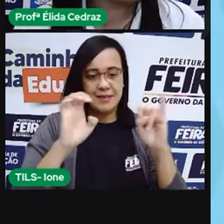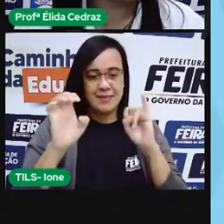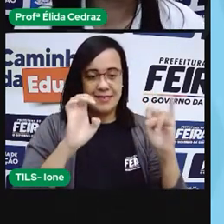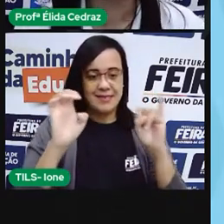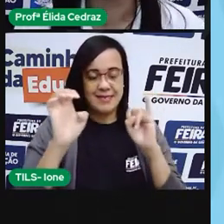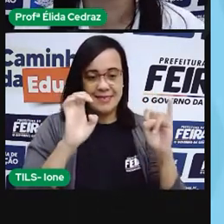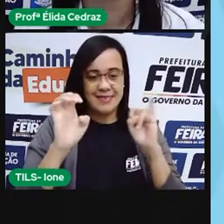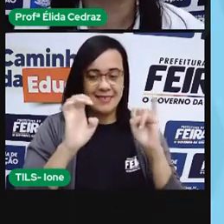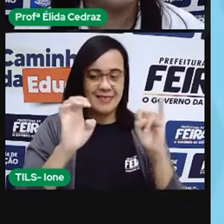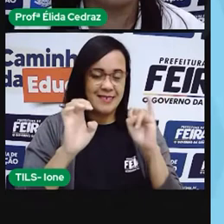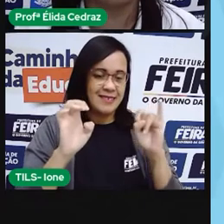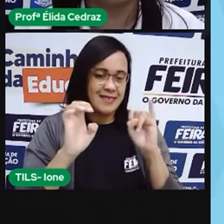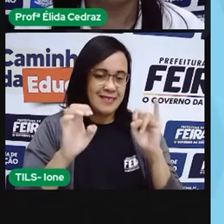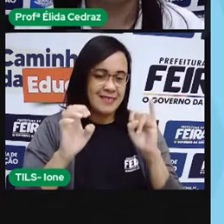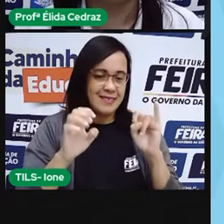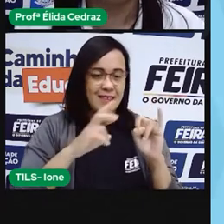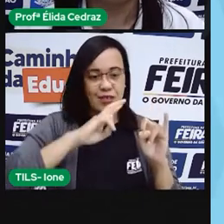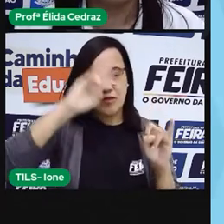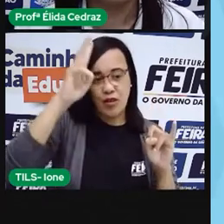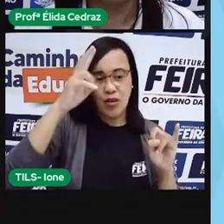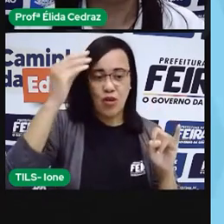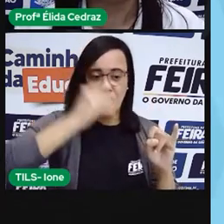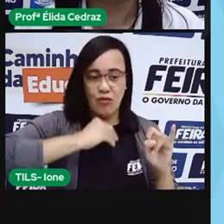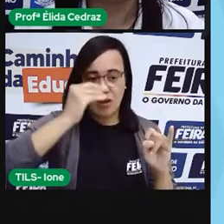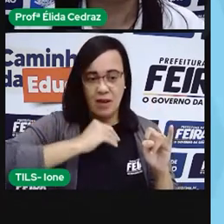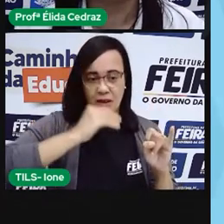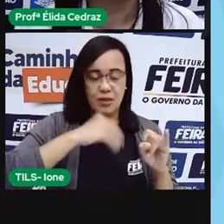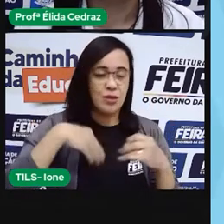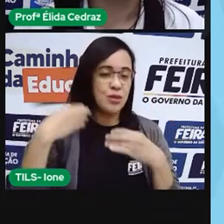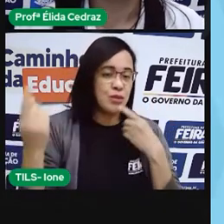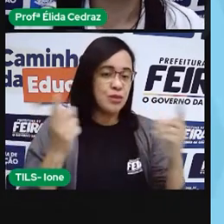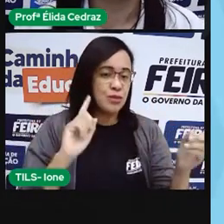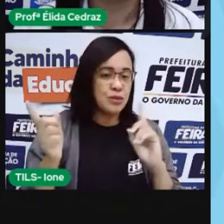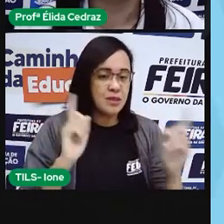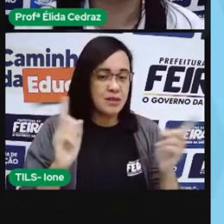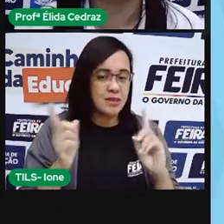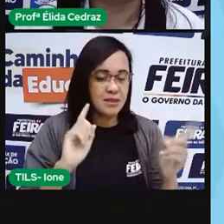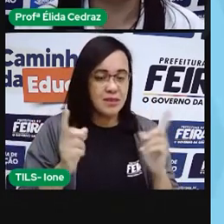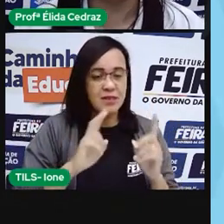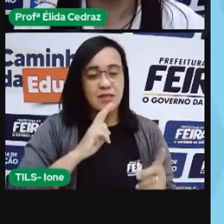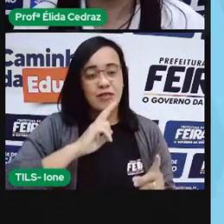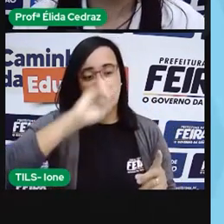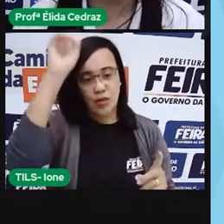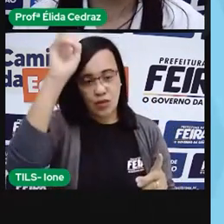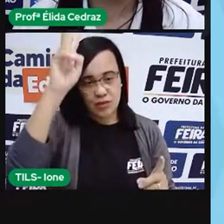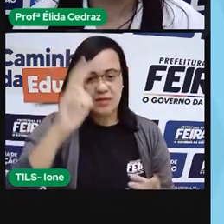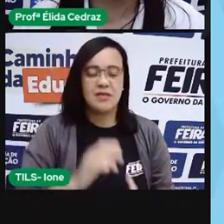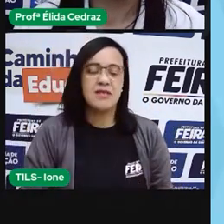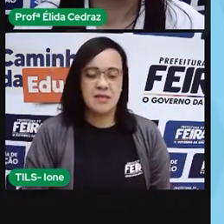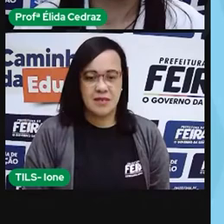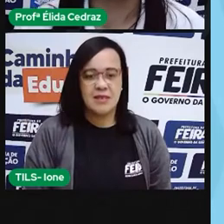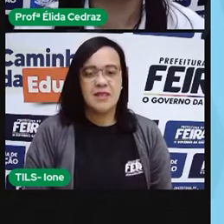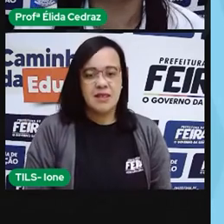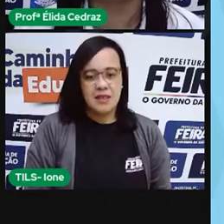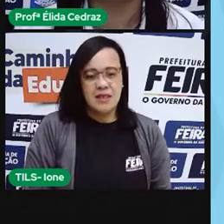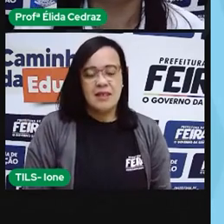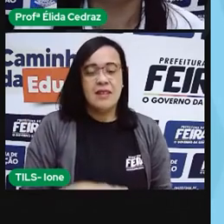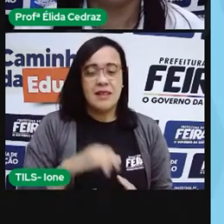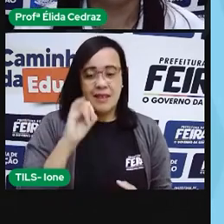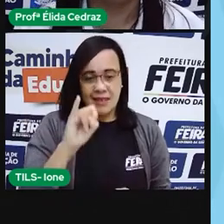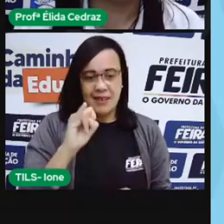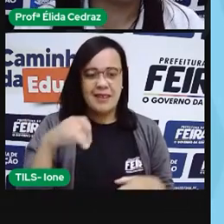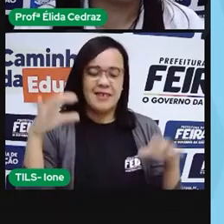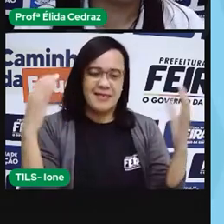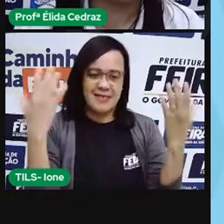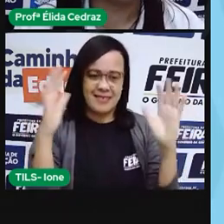forte ou o som foi fraco? Isso. O som foi forte. Então, nós vamos escrever com a letrinha I.